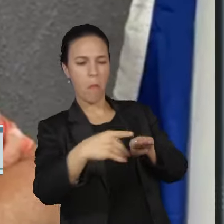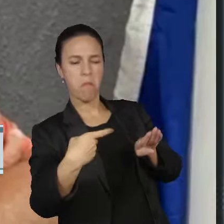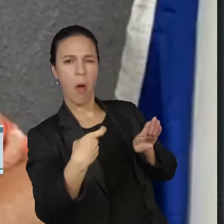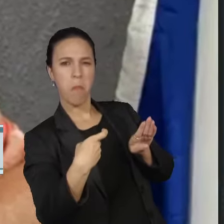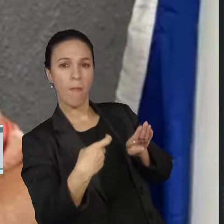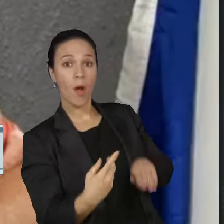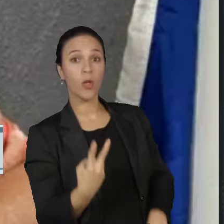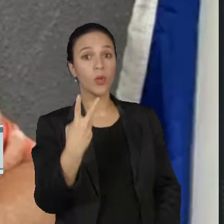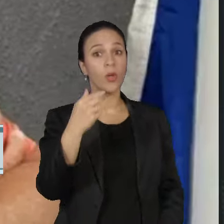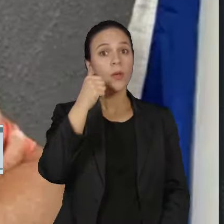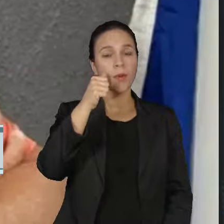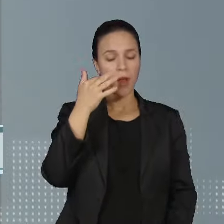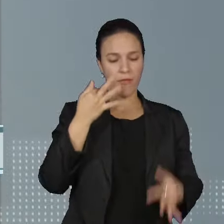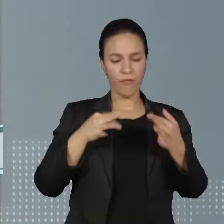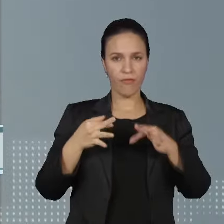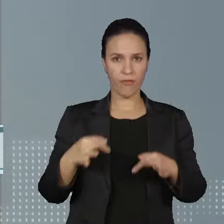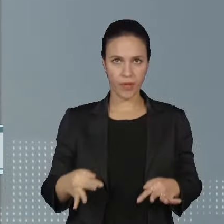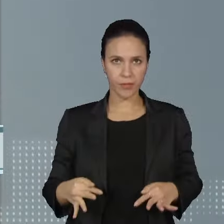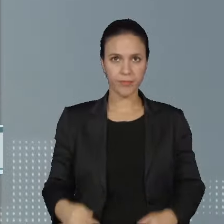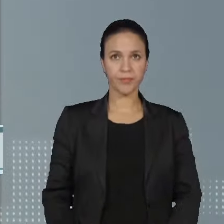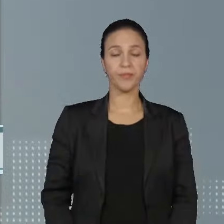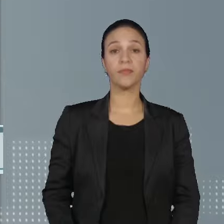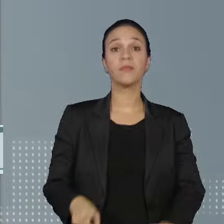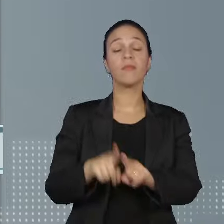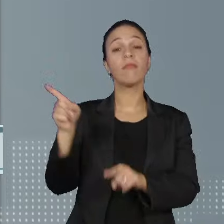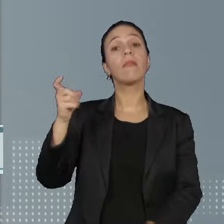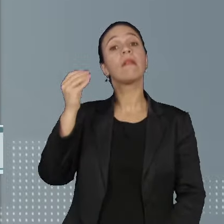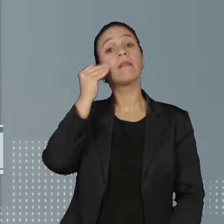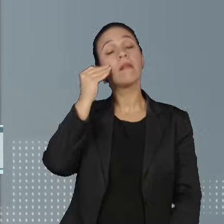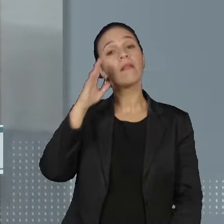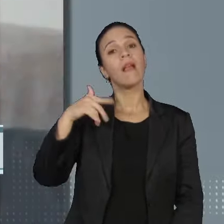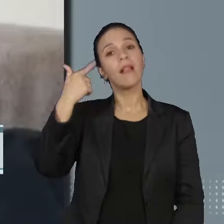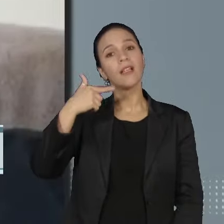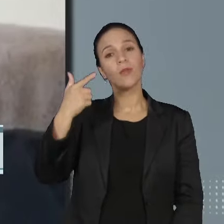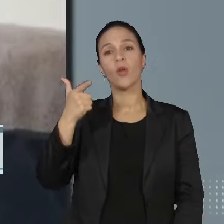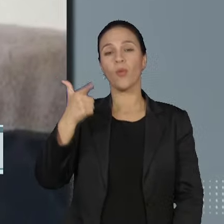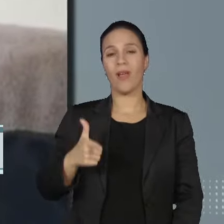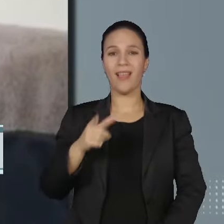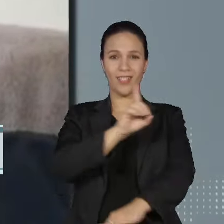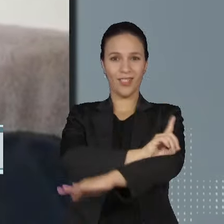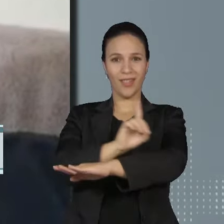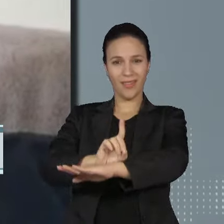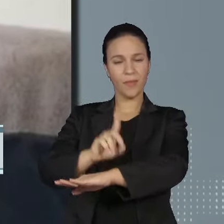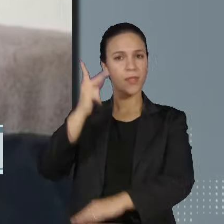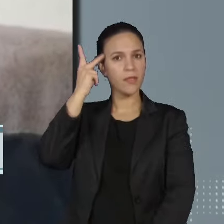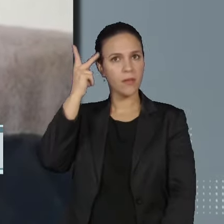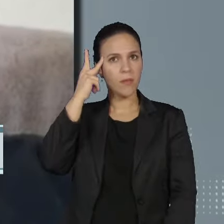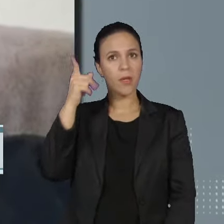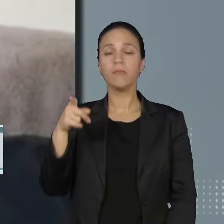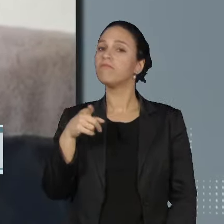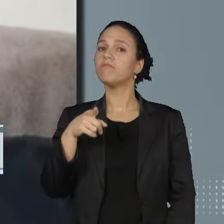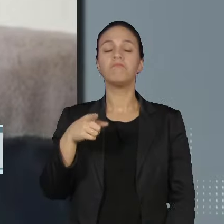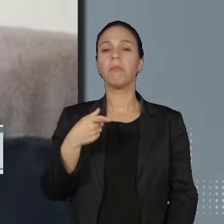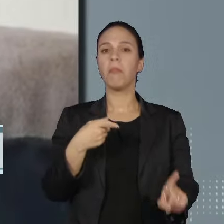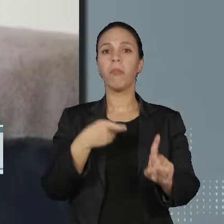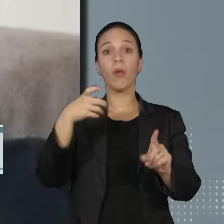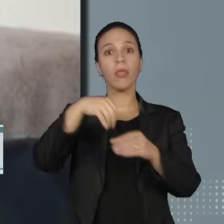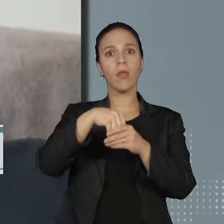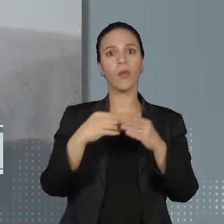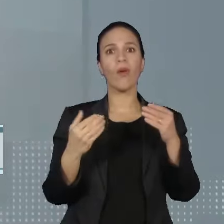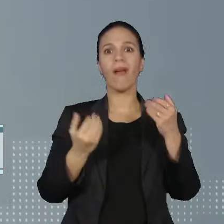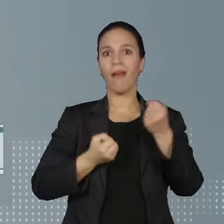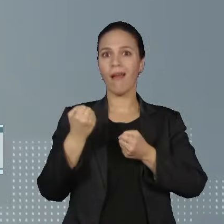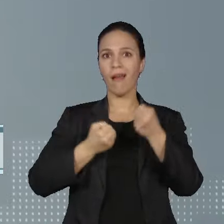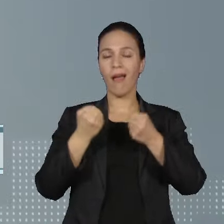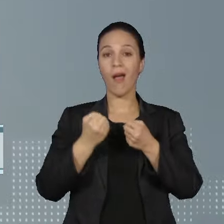Duas mulheres ficaram feridas. Um postulante ao Legislativo de Diadema, na Grande São Paulo, foi encontrado morto dentro do carro com